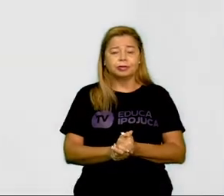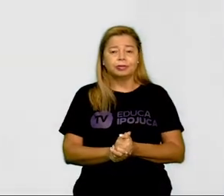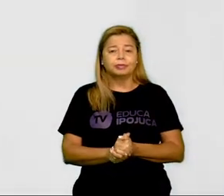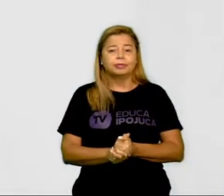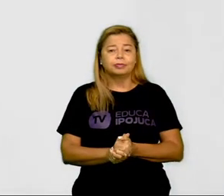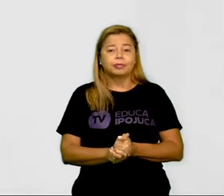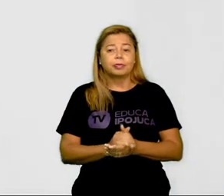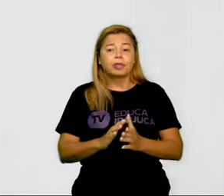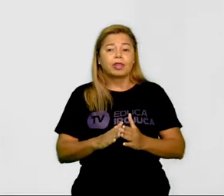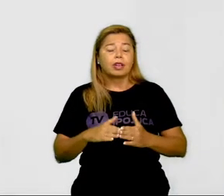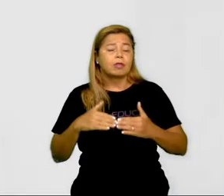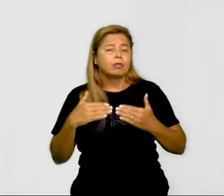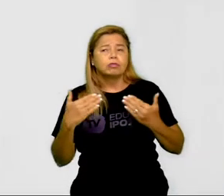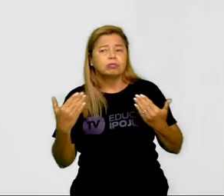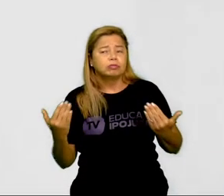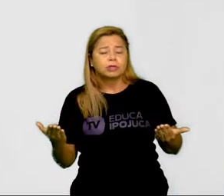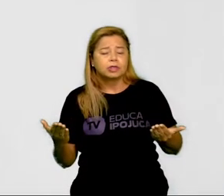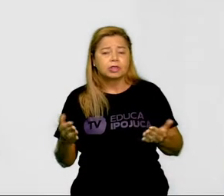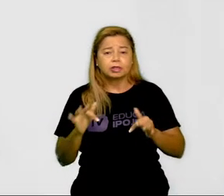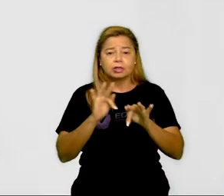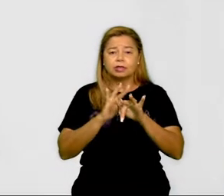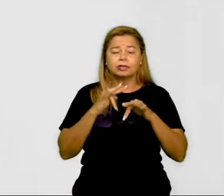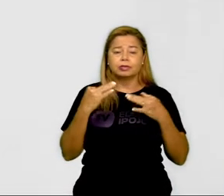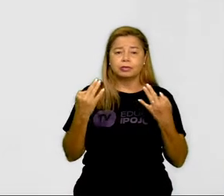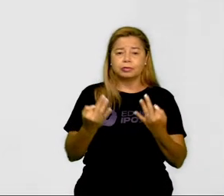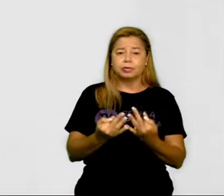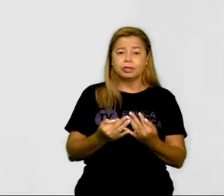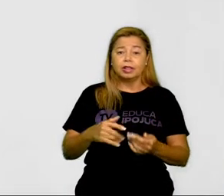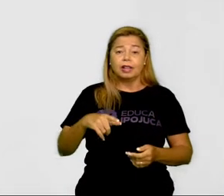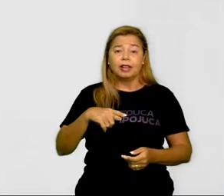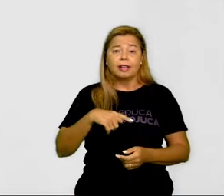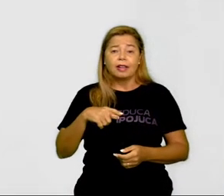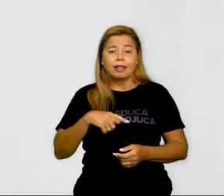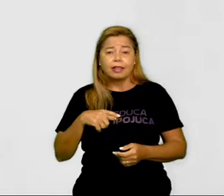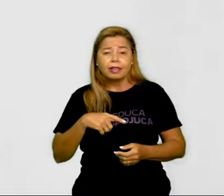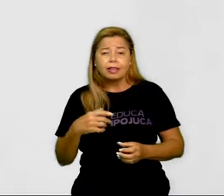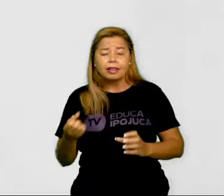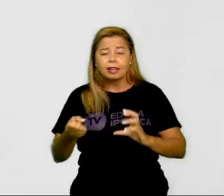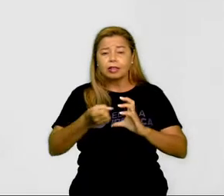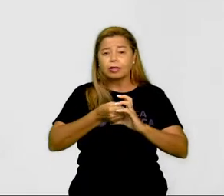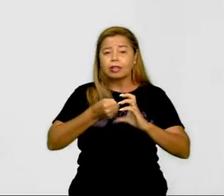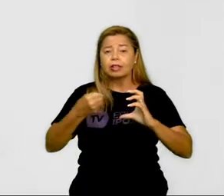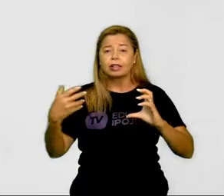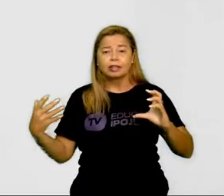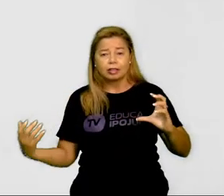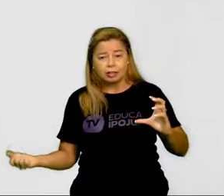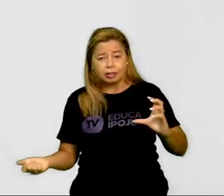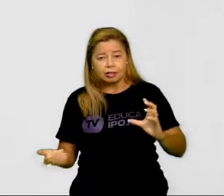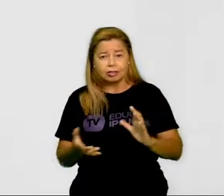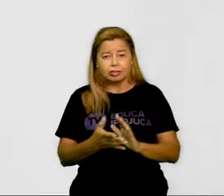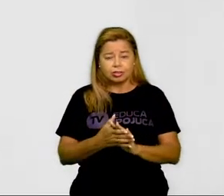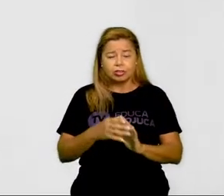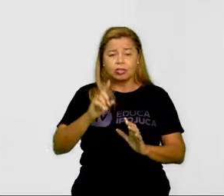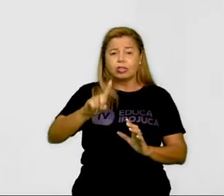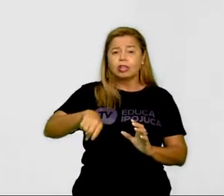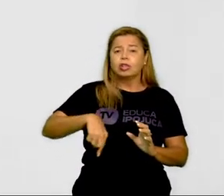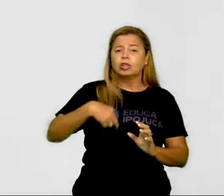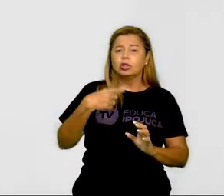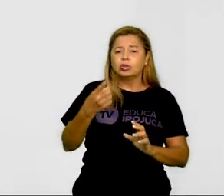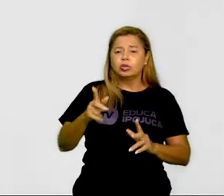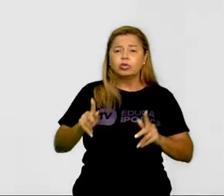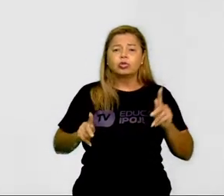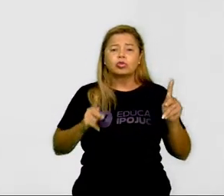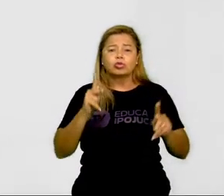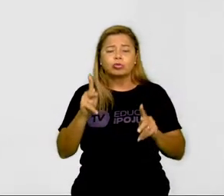pessoa da sua família tem algum desses traços vistos na cultura de outros povos?